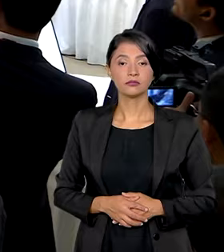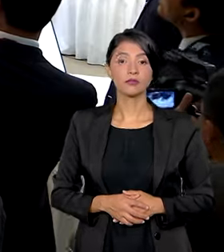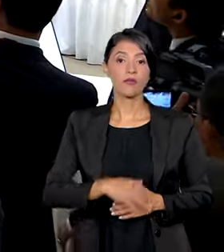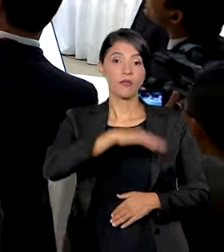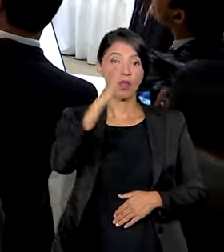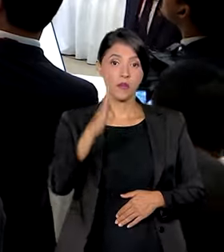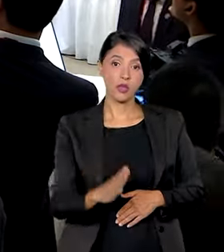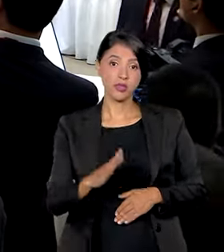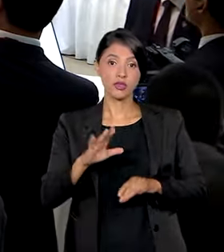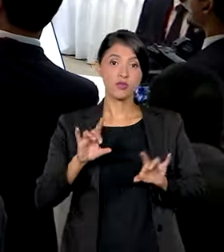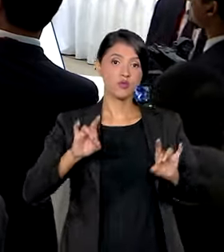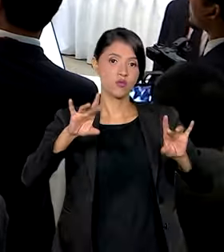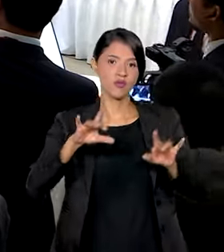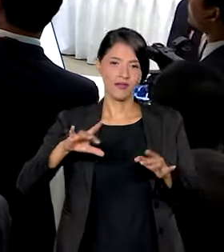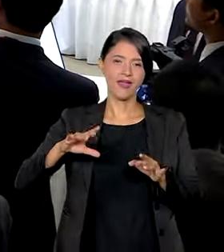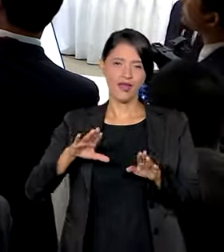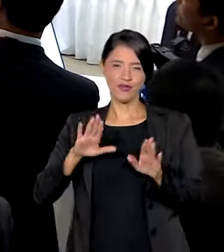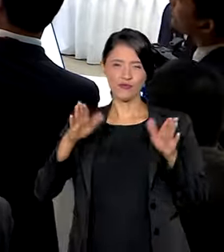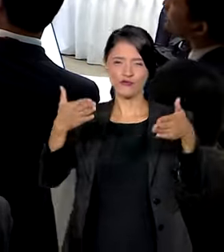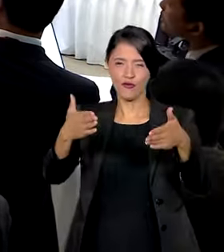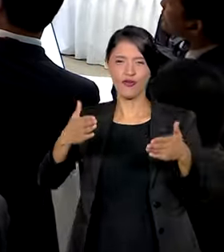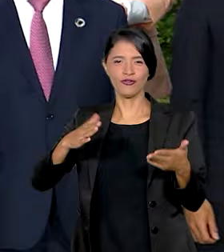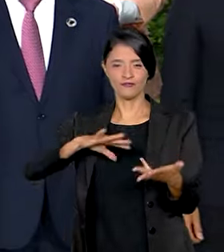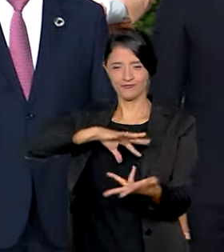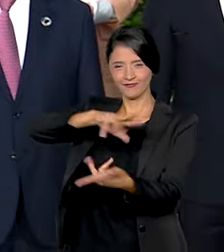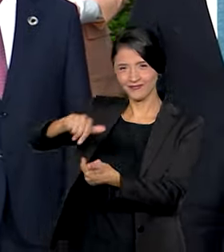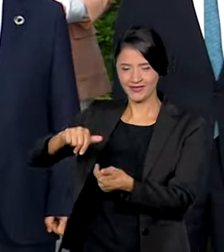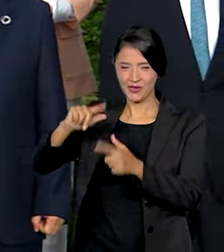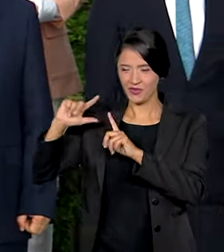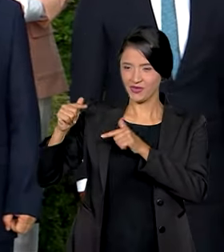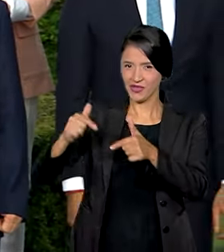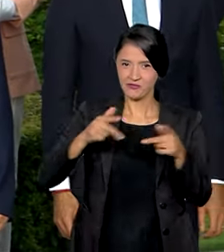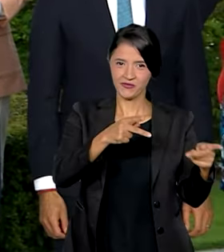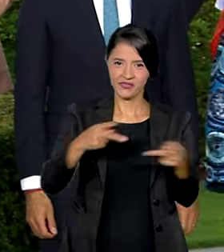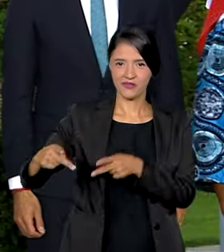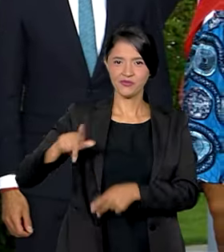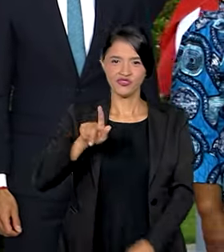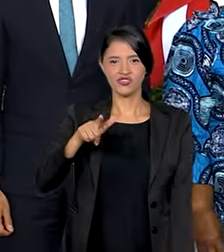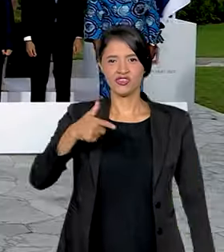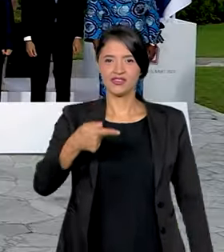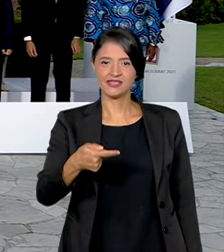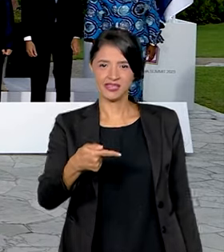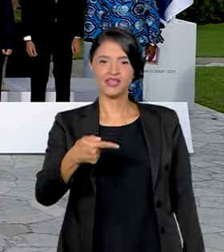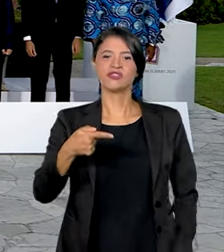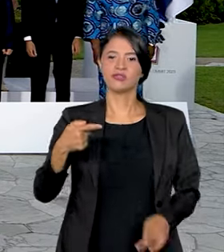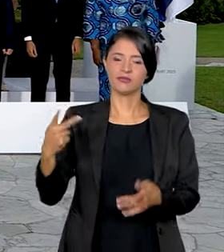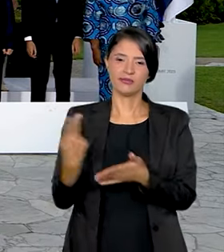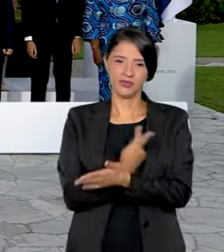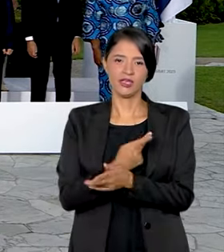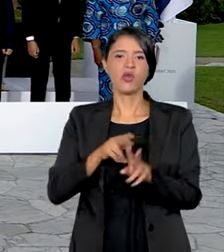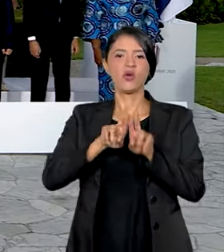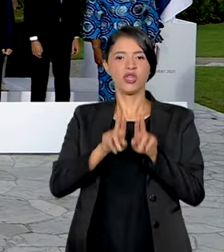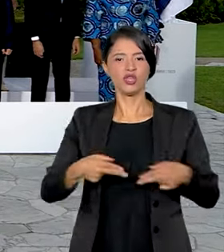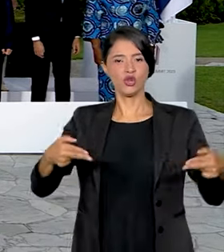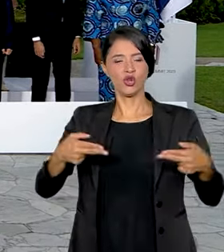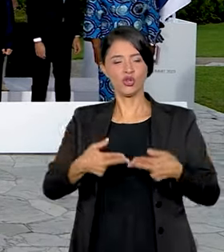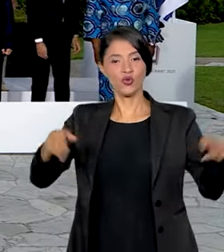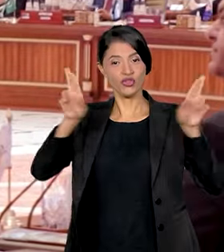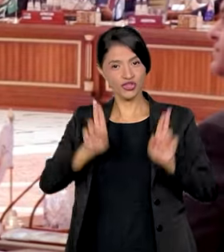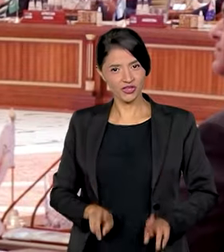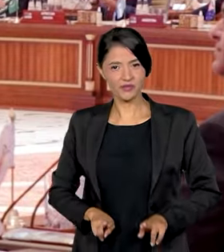O Brasil se destacou nos fóruns internacionais mais tradicionais. Foi convidado para o G7, realizado em Hiroshima, no Japão.